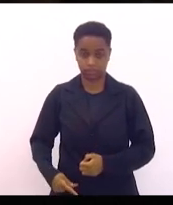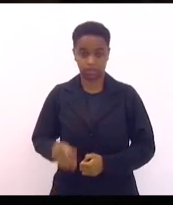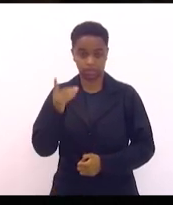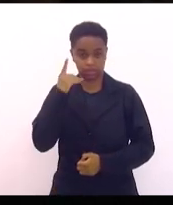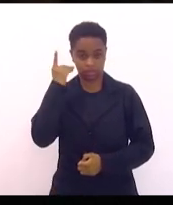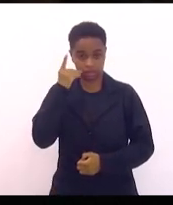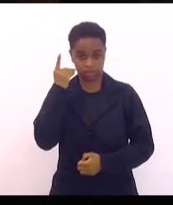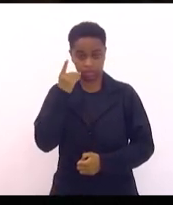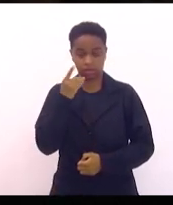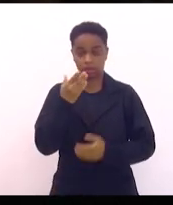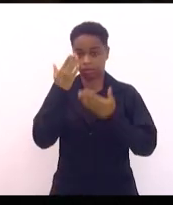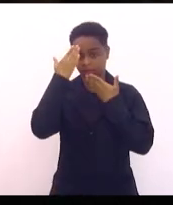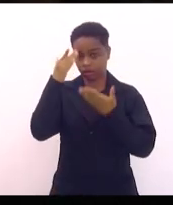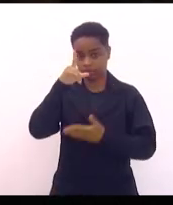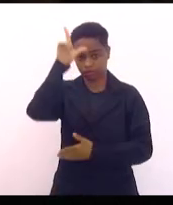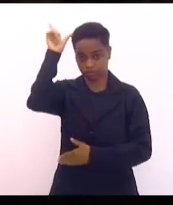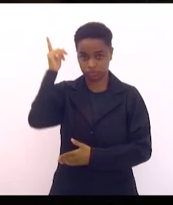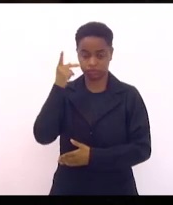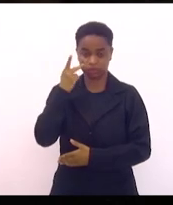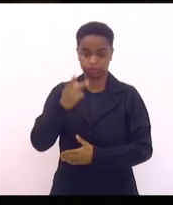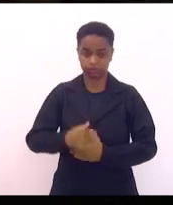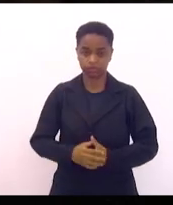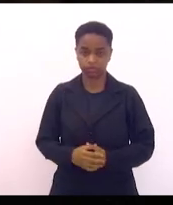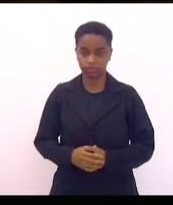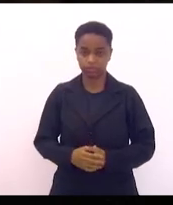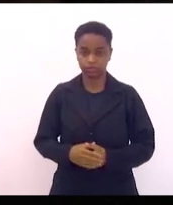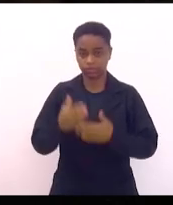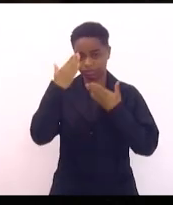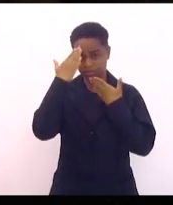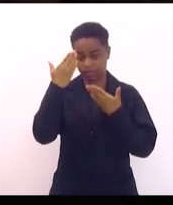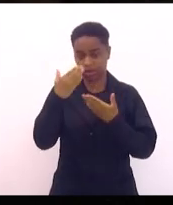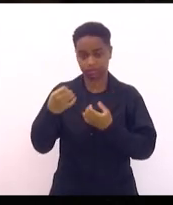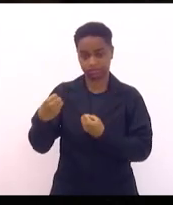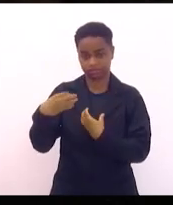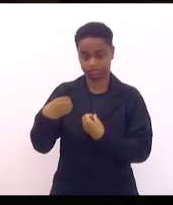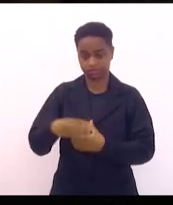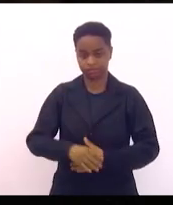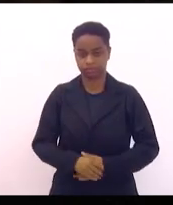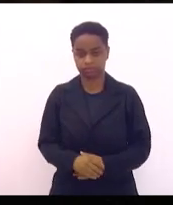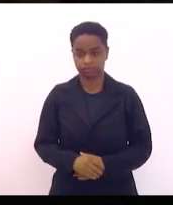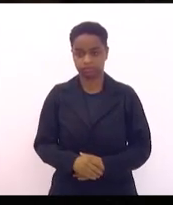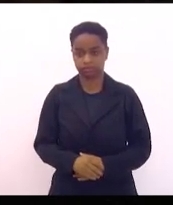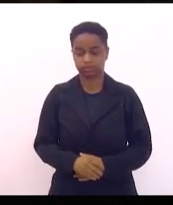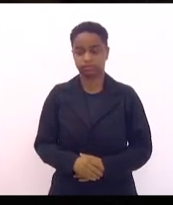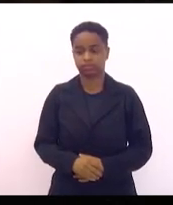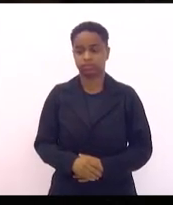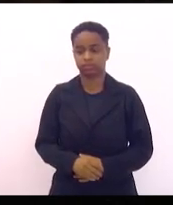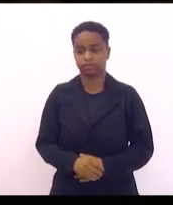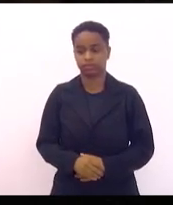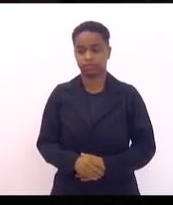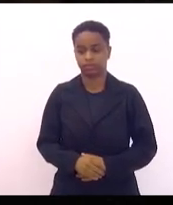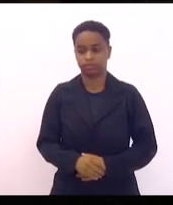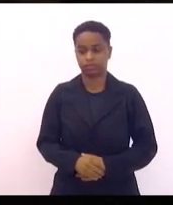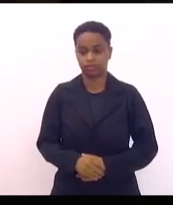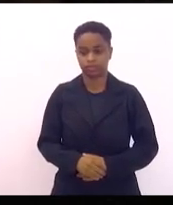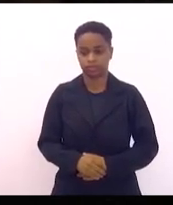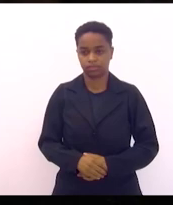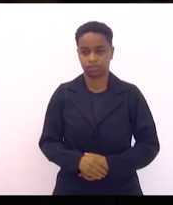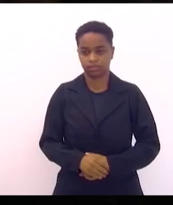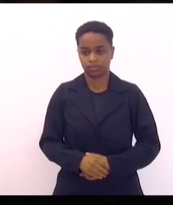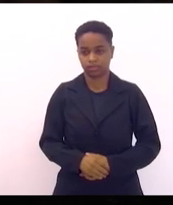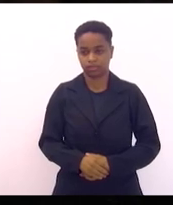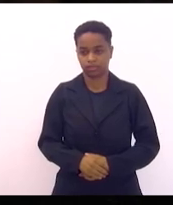obrigado, Luiz Paulo, pela permuta. Eu coloquei, porque o senhor escolheu. Quando o senhor escolheu?